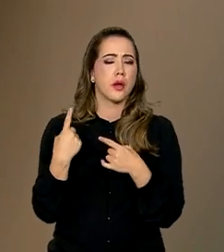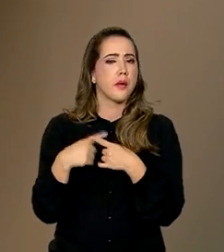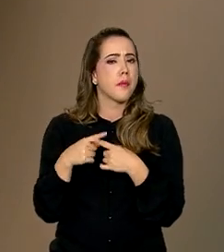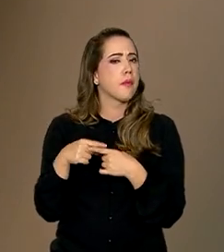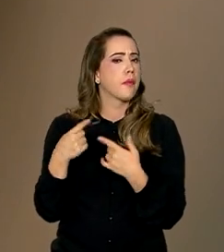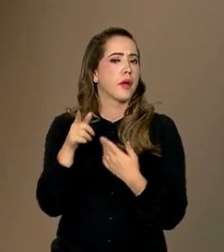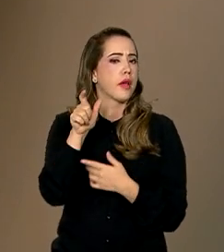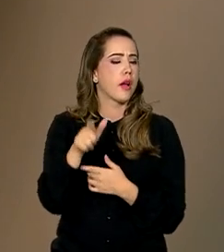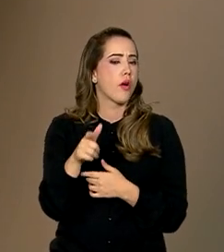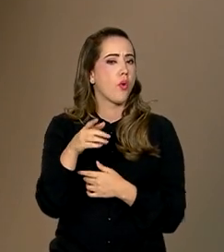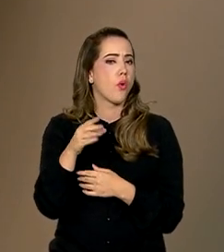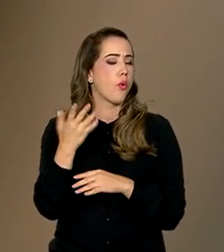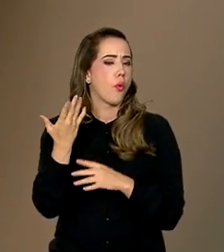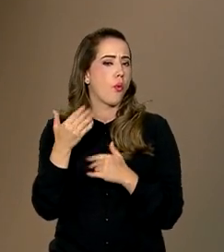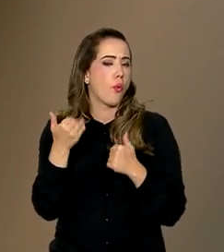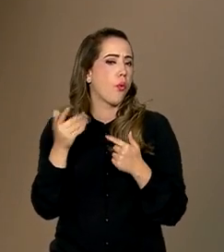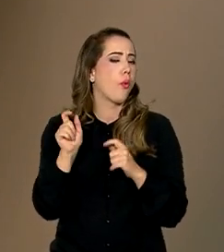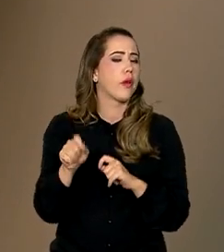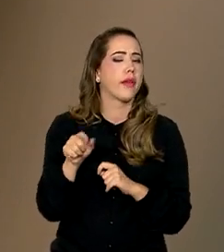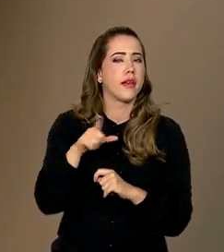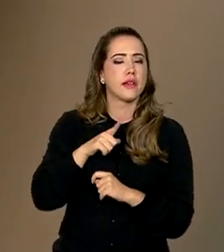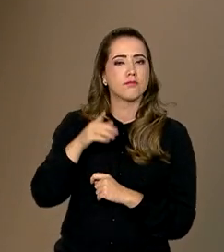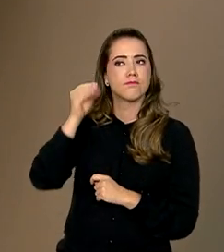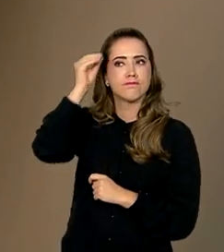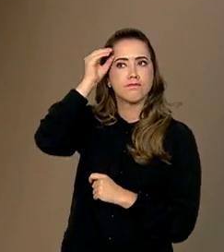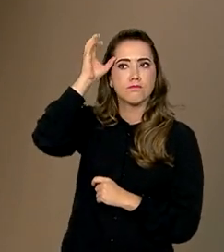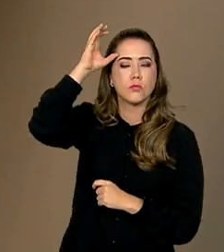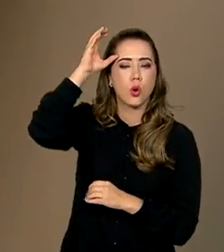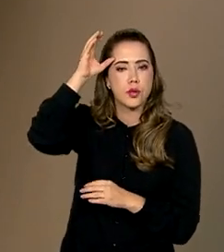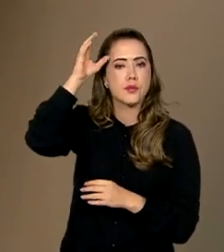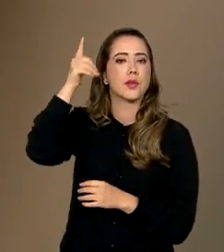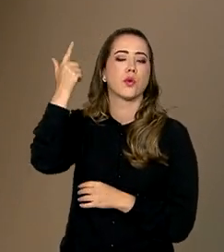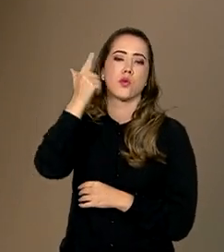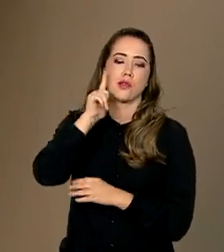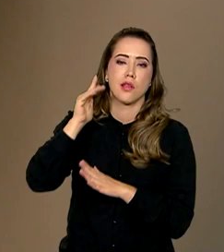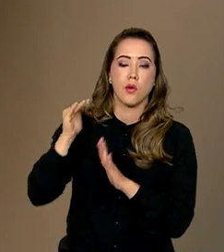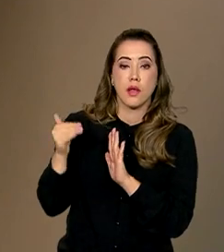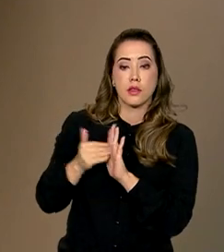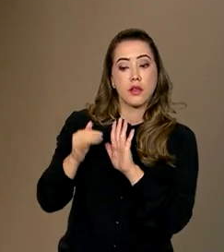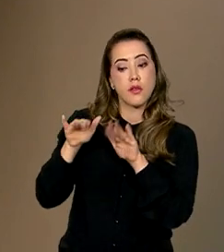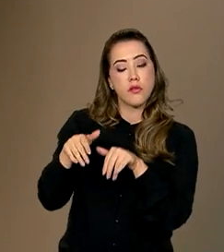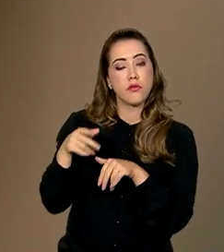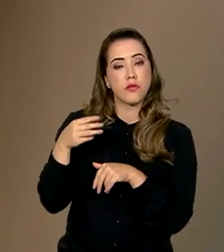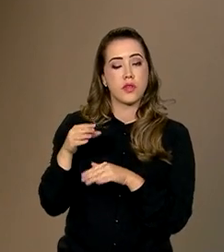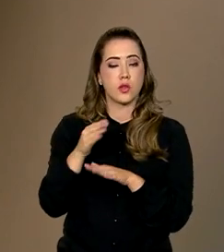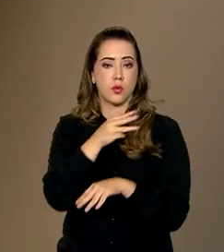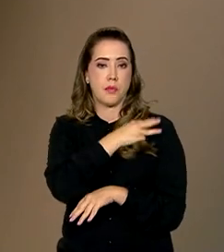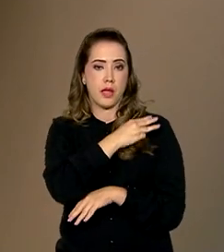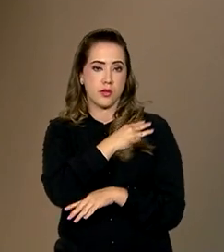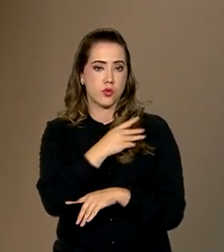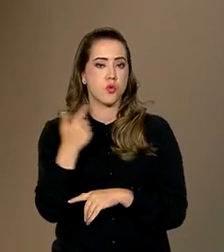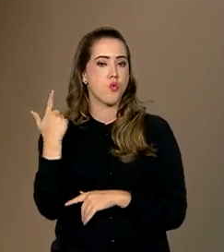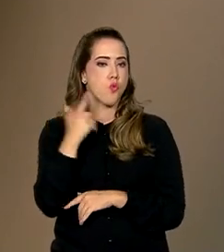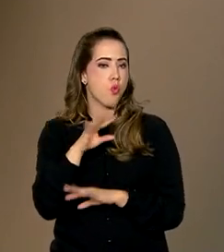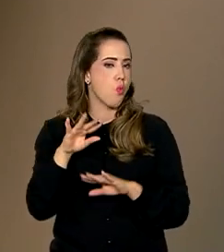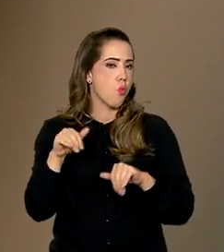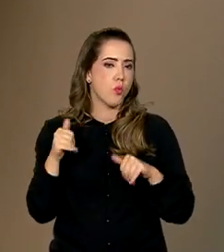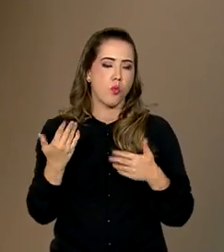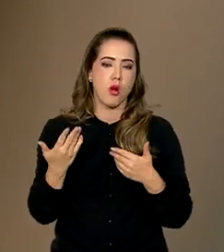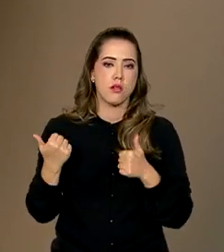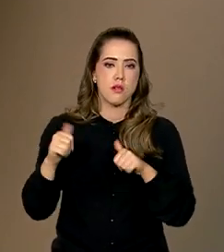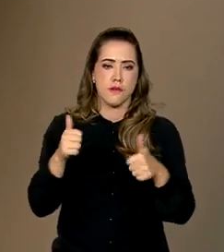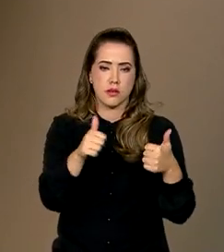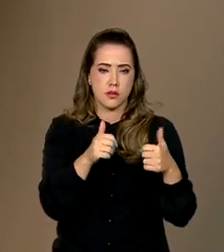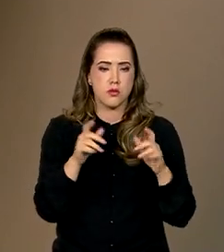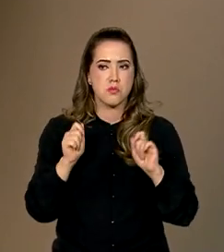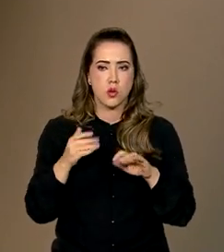estudantes, que conhecimentos esses estudantes, esses jovens desenvolveram até o final do ensino médio e com quais habilidades